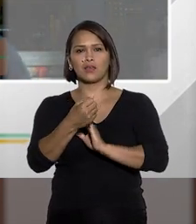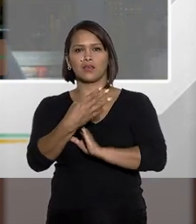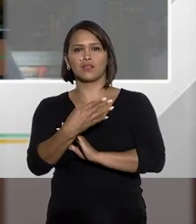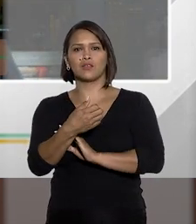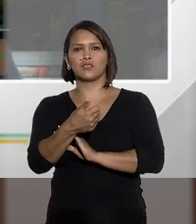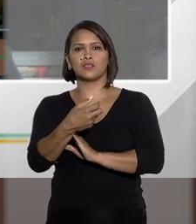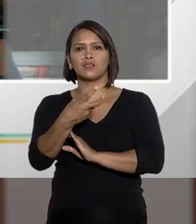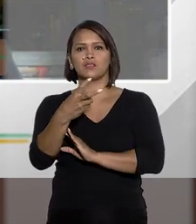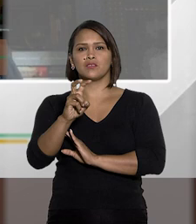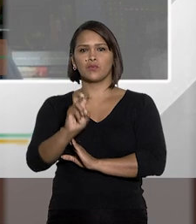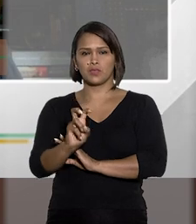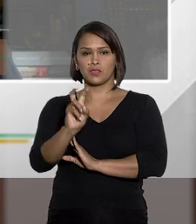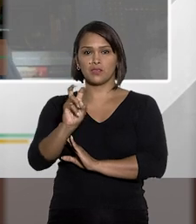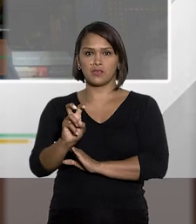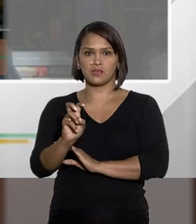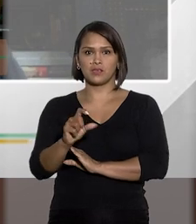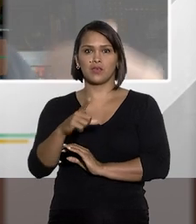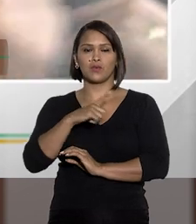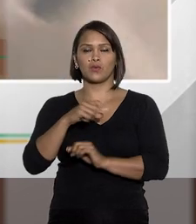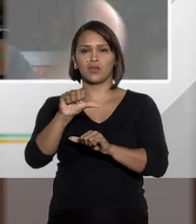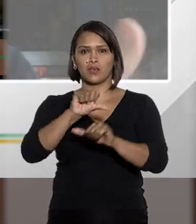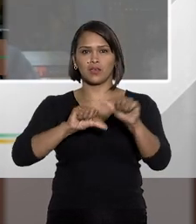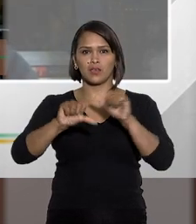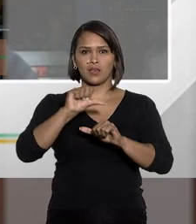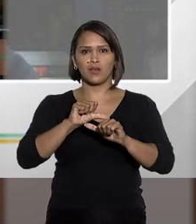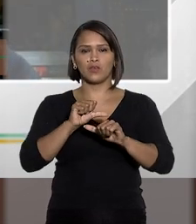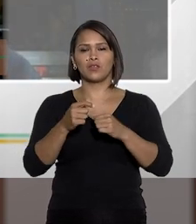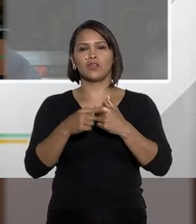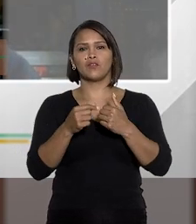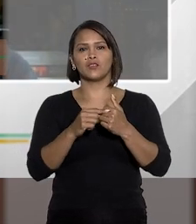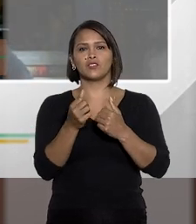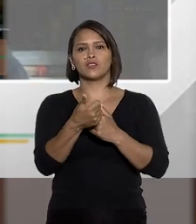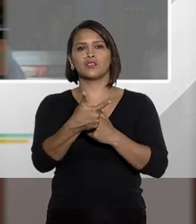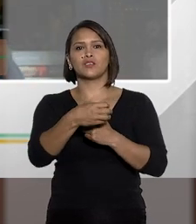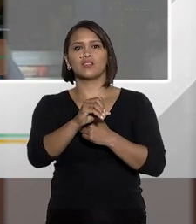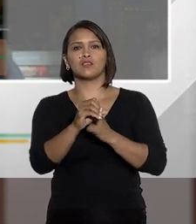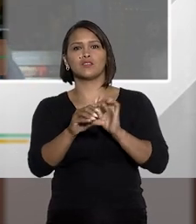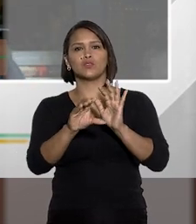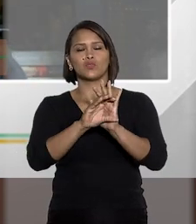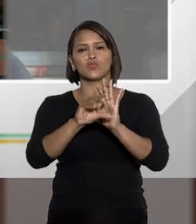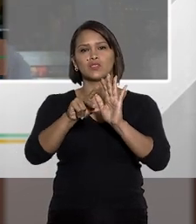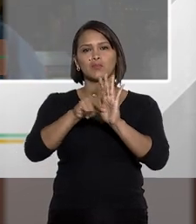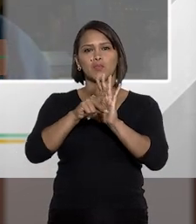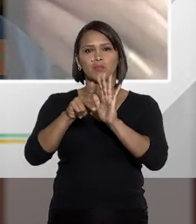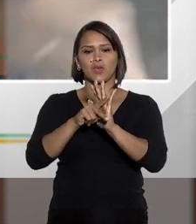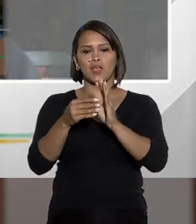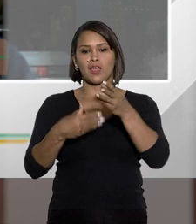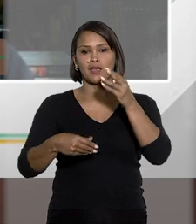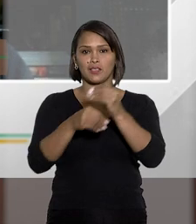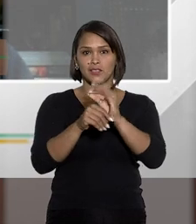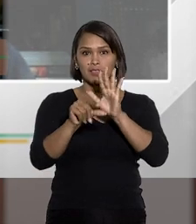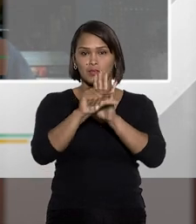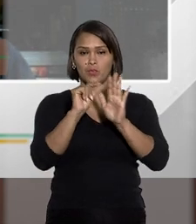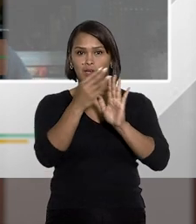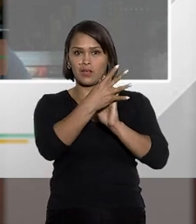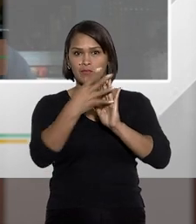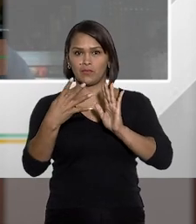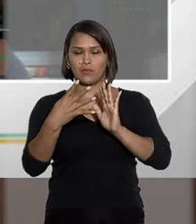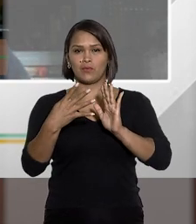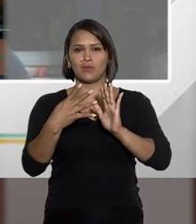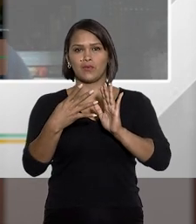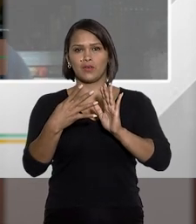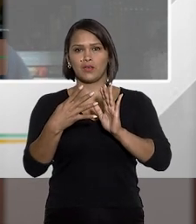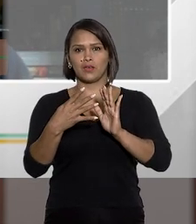exemplo, a lei 1415, que altera o artigo 70 do CPP, acrescenta o parágrafo